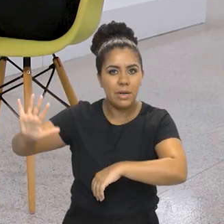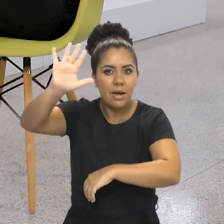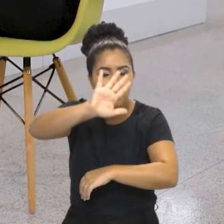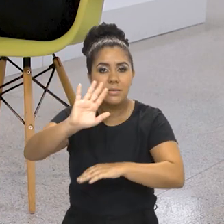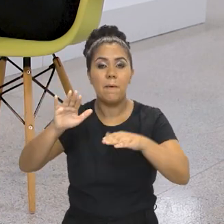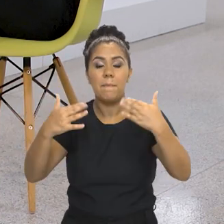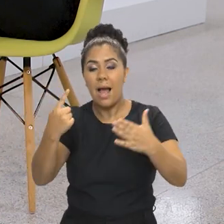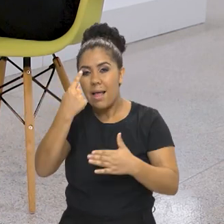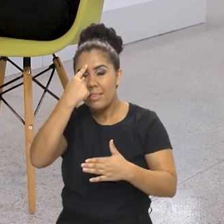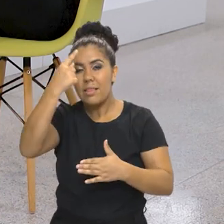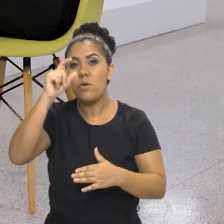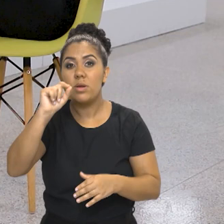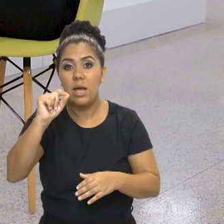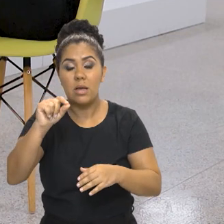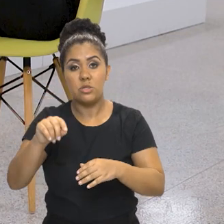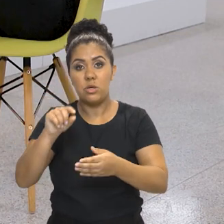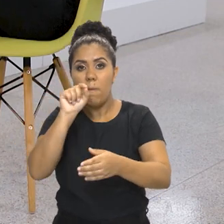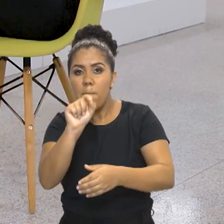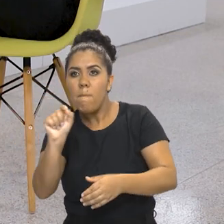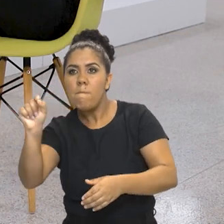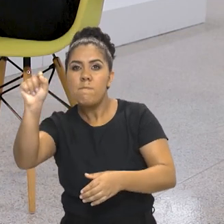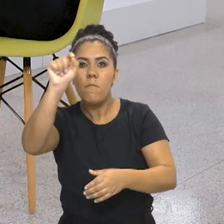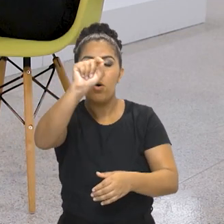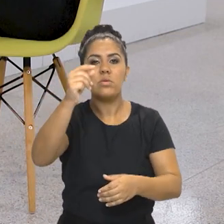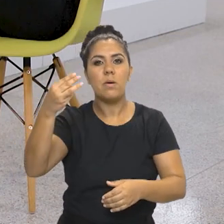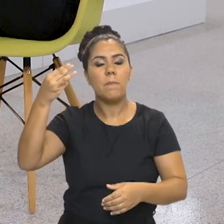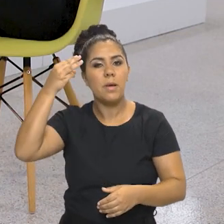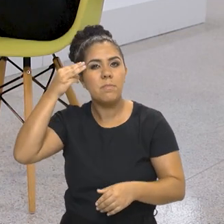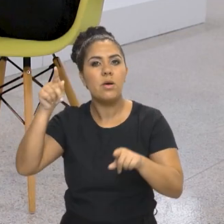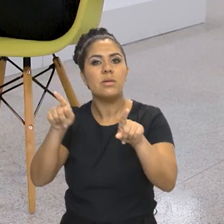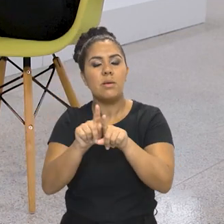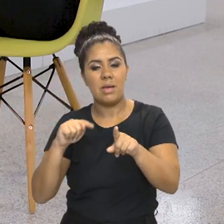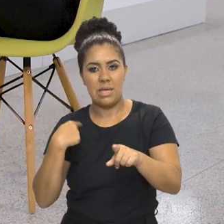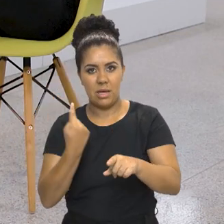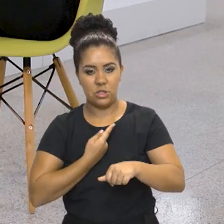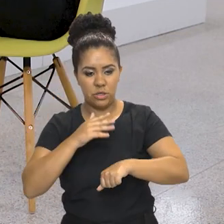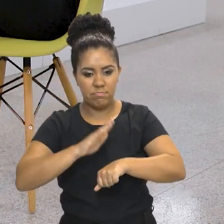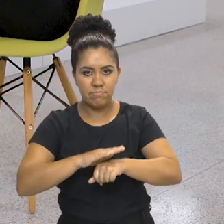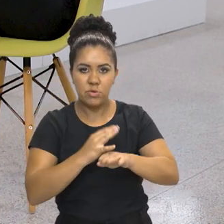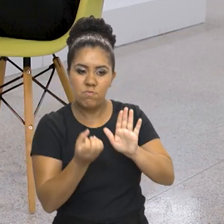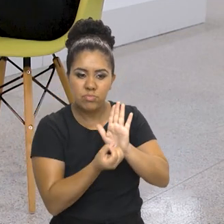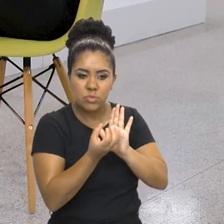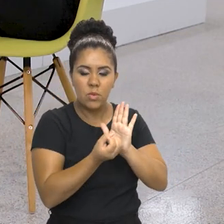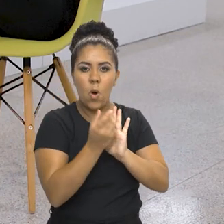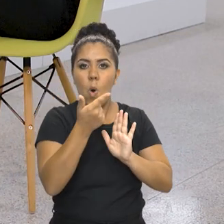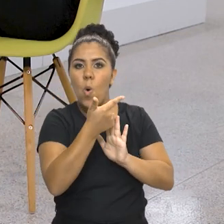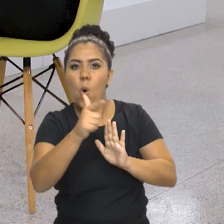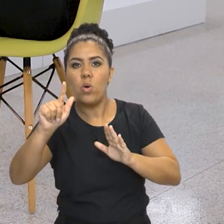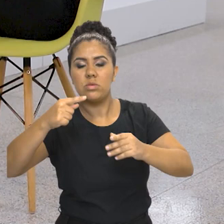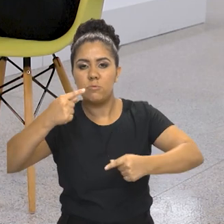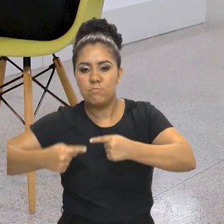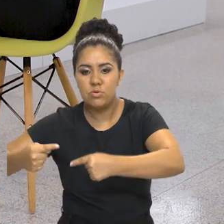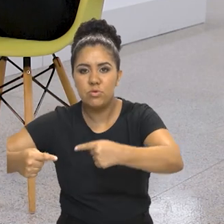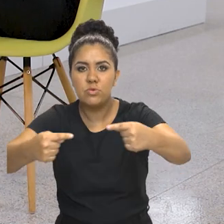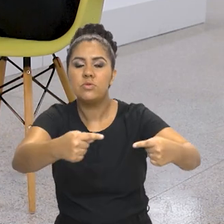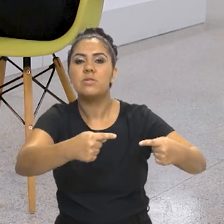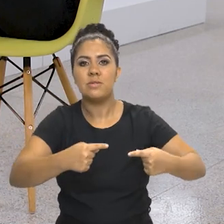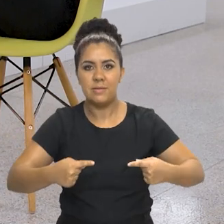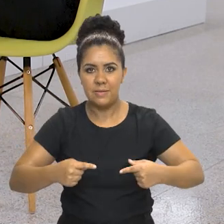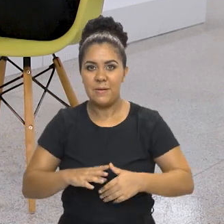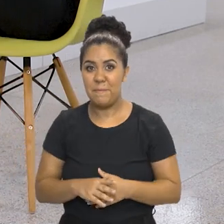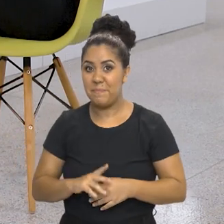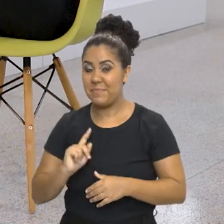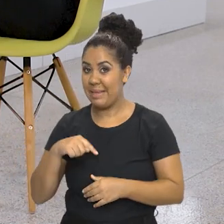ideia dos pontos de memória e de outras políticas, como a que a gente está formulando agora, dos museus associados... Olha o